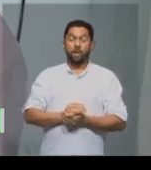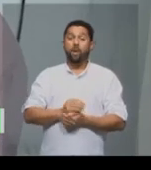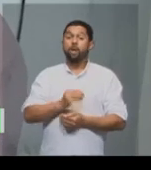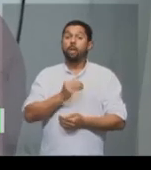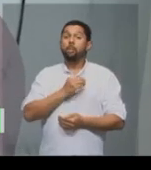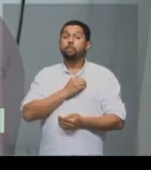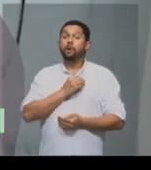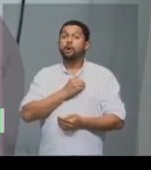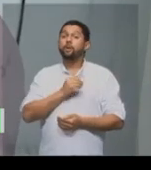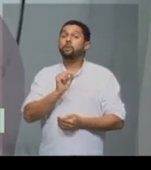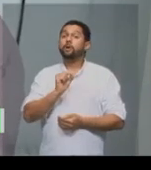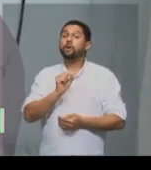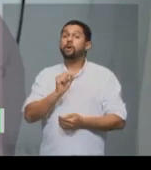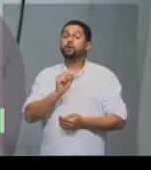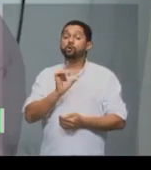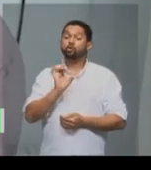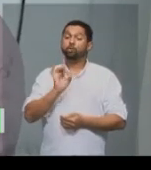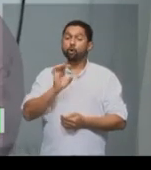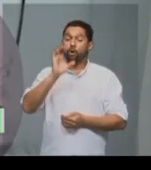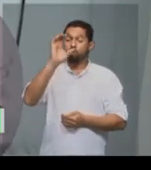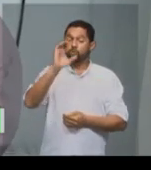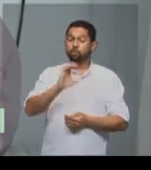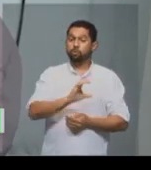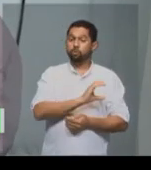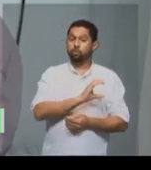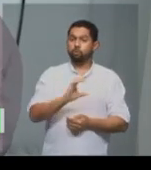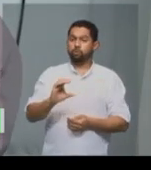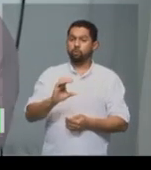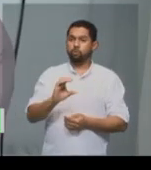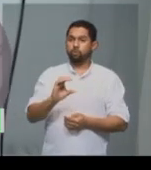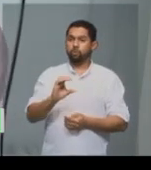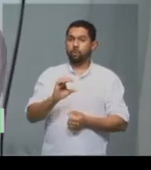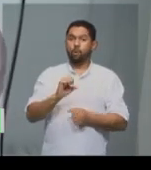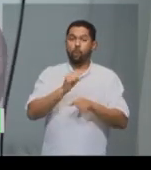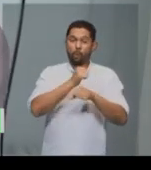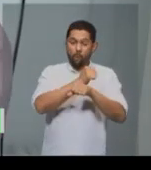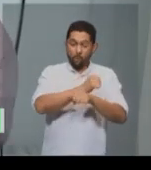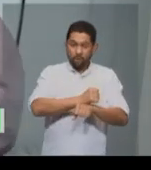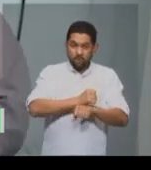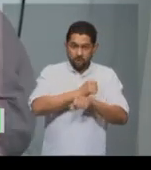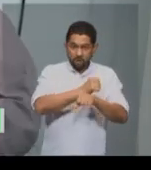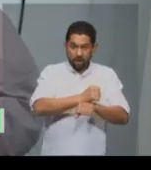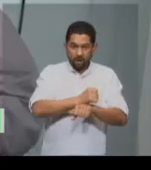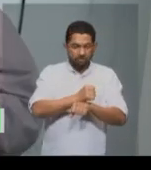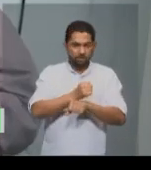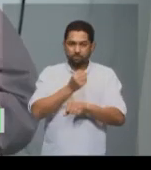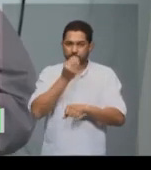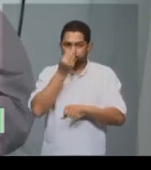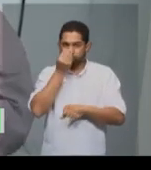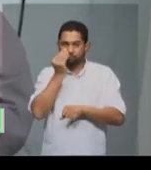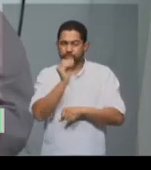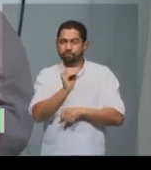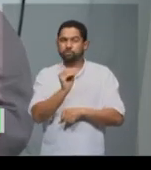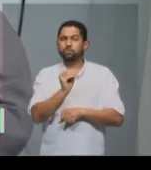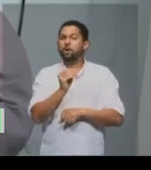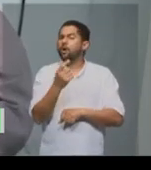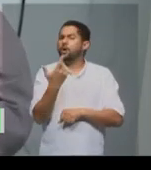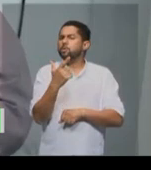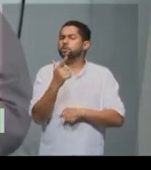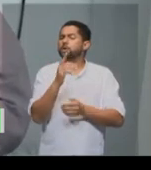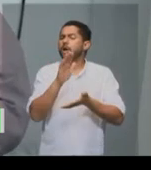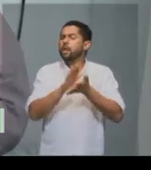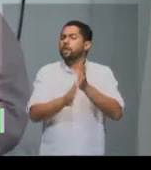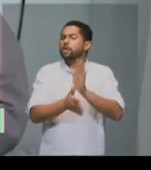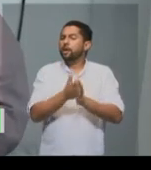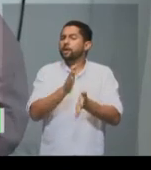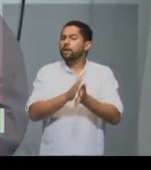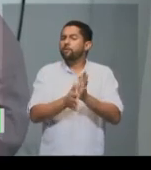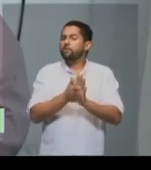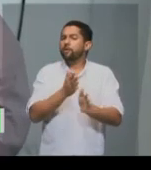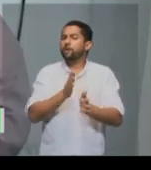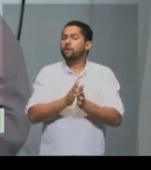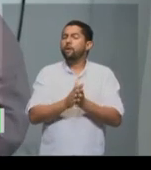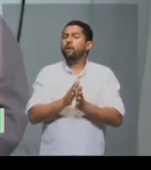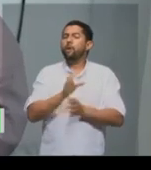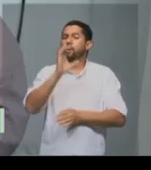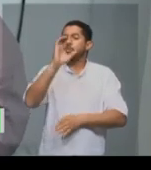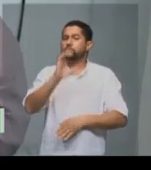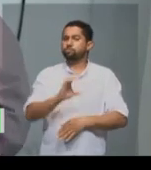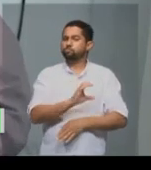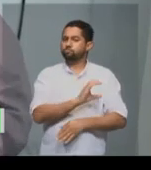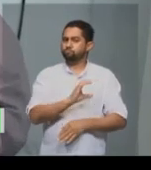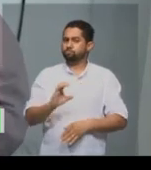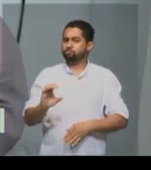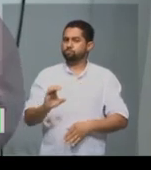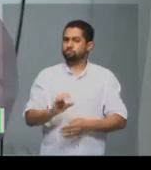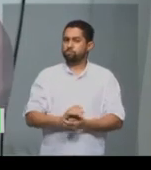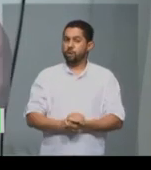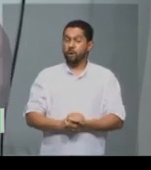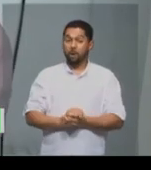cristã. Os escravizados não eram cristãos, então eles enxergam aquela situação de cometer